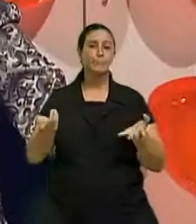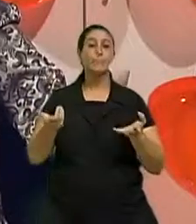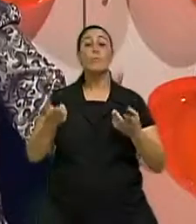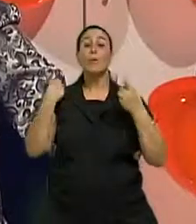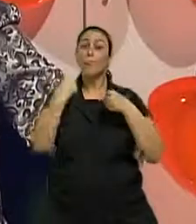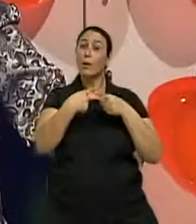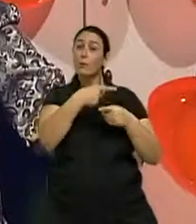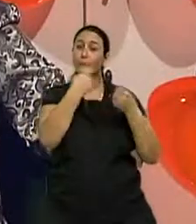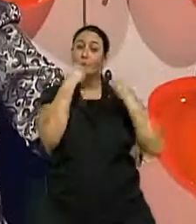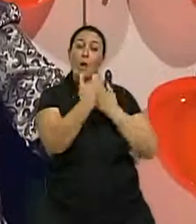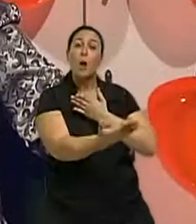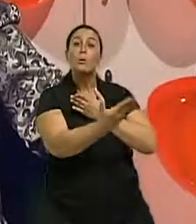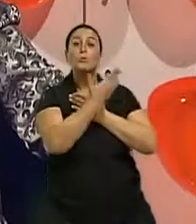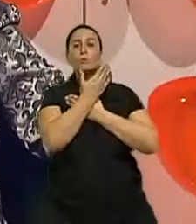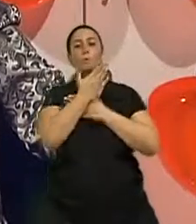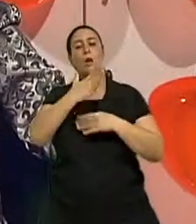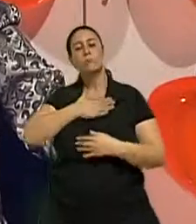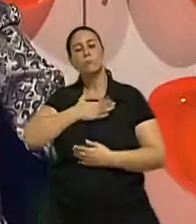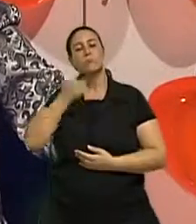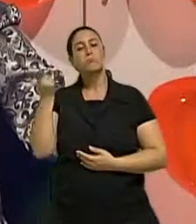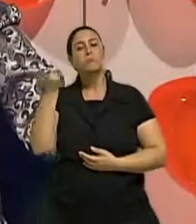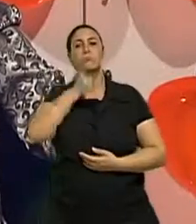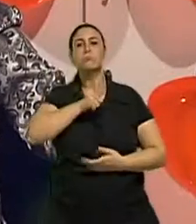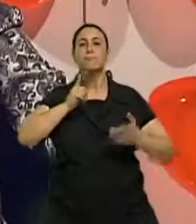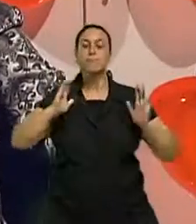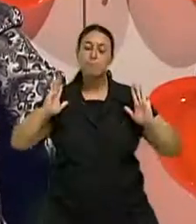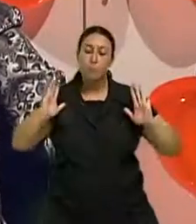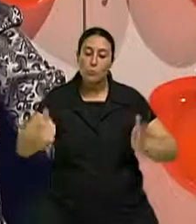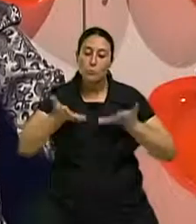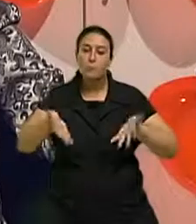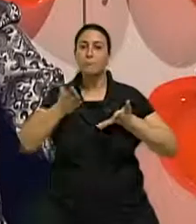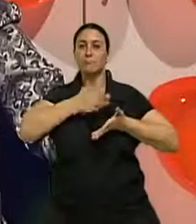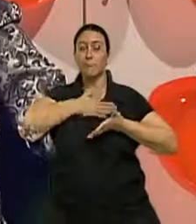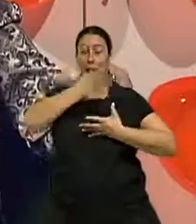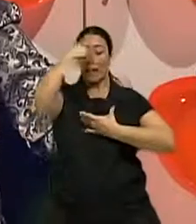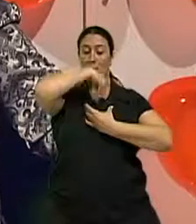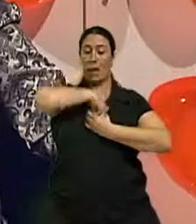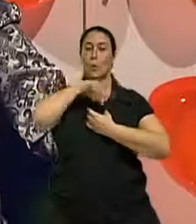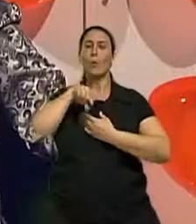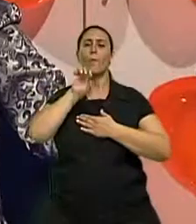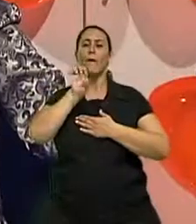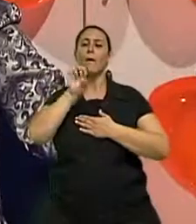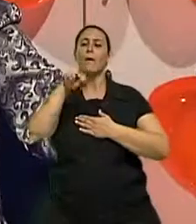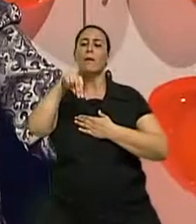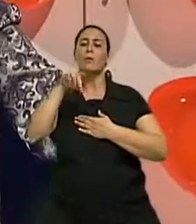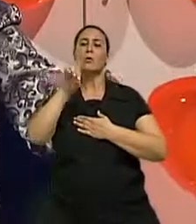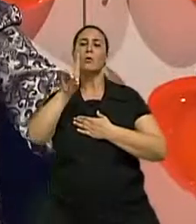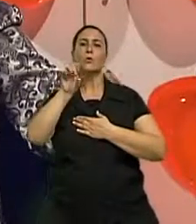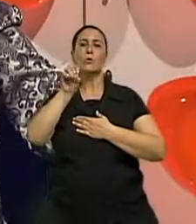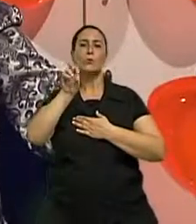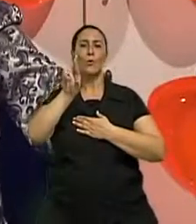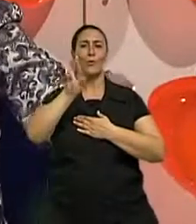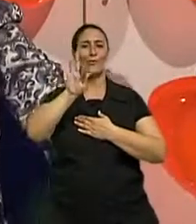físico é uma forma de estimular a produção de endorfinas. As endorfinas, elas são